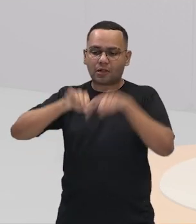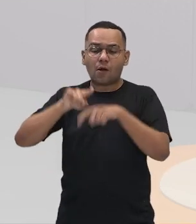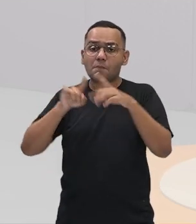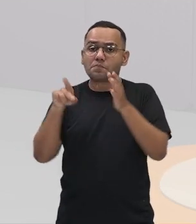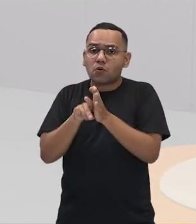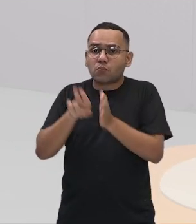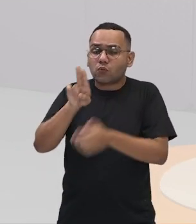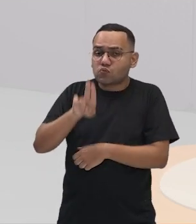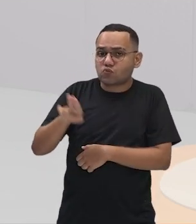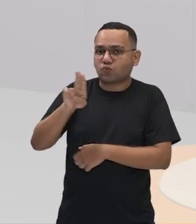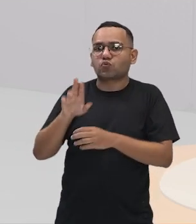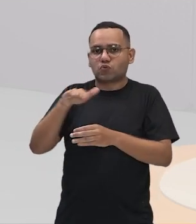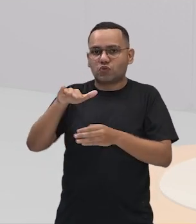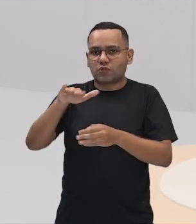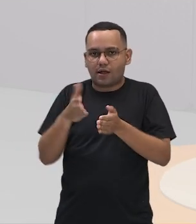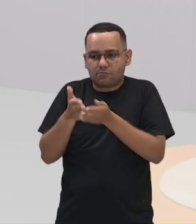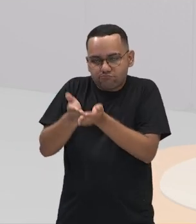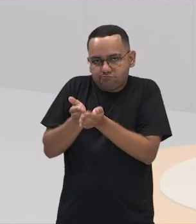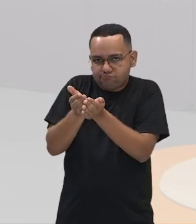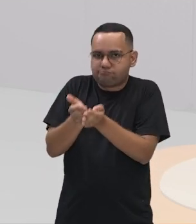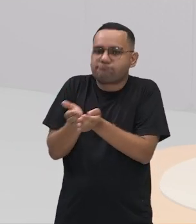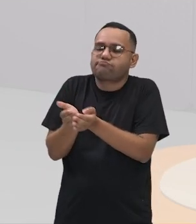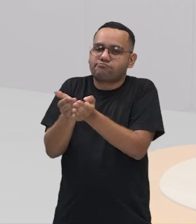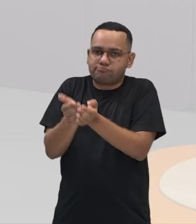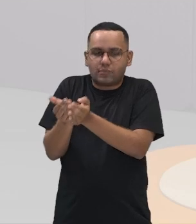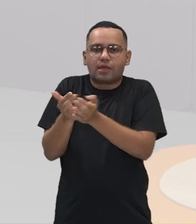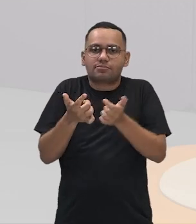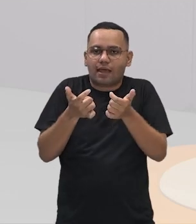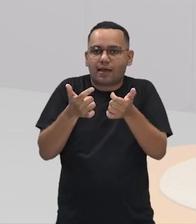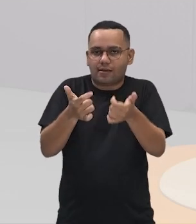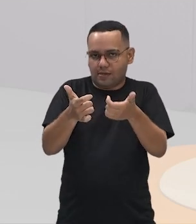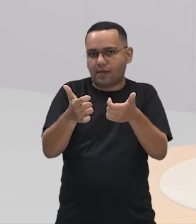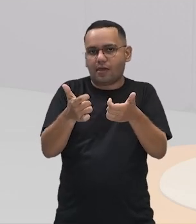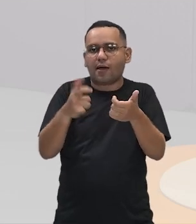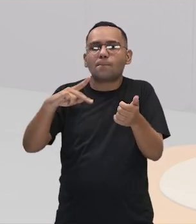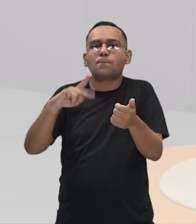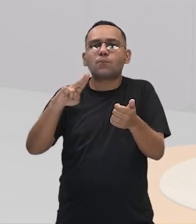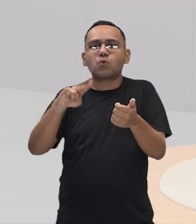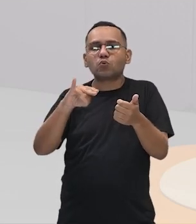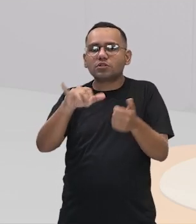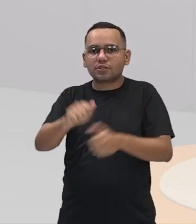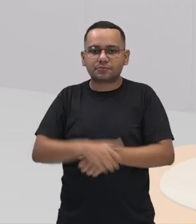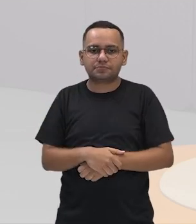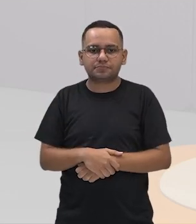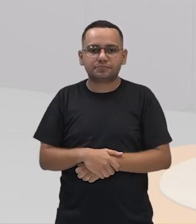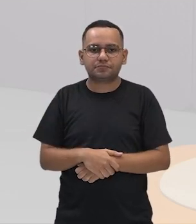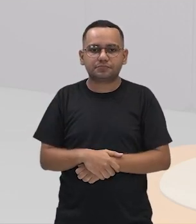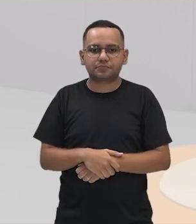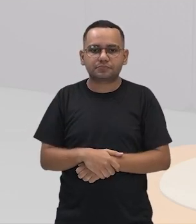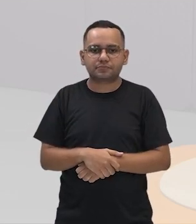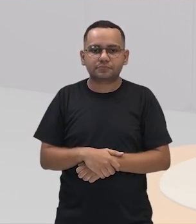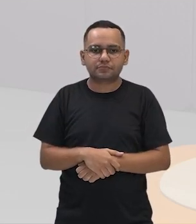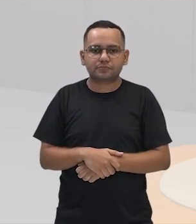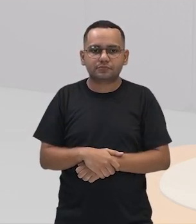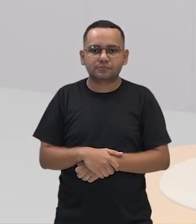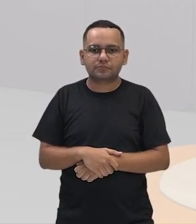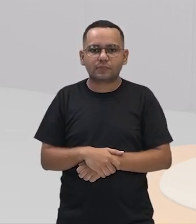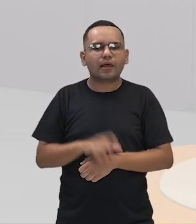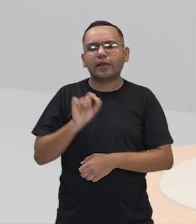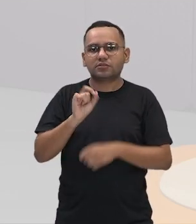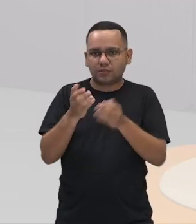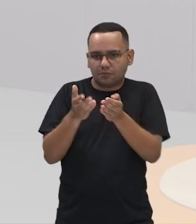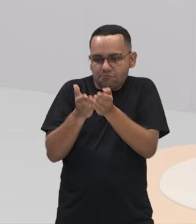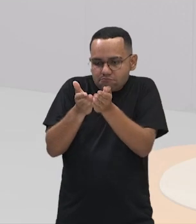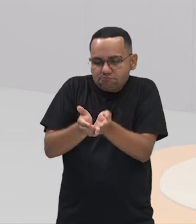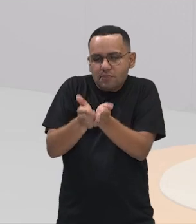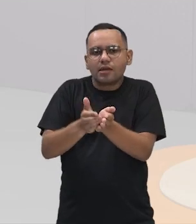Guerra Púnica contra Cartago. Era uma ponte de cerca de 1,2 de